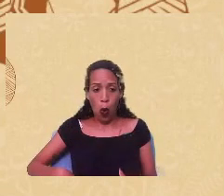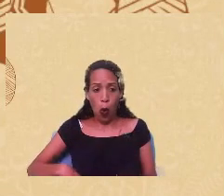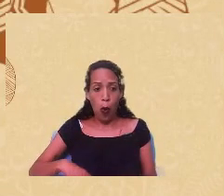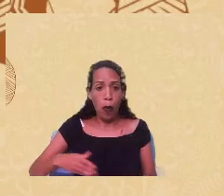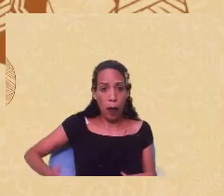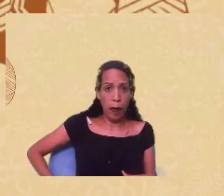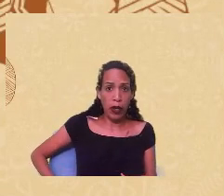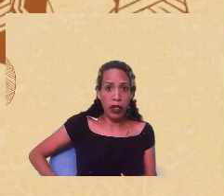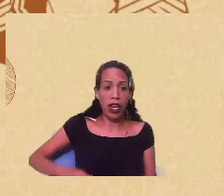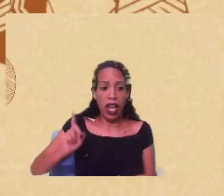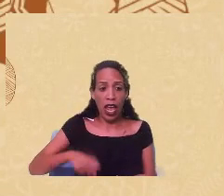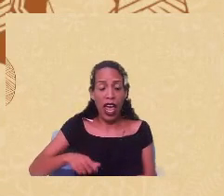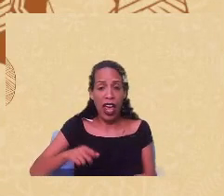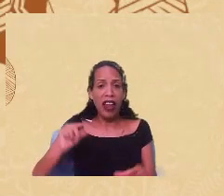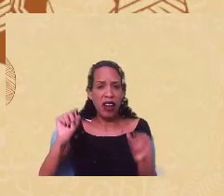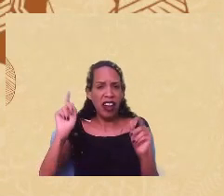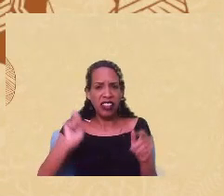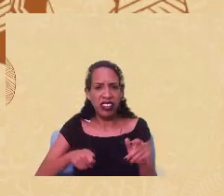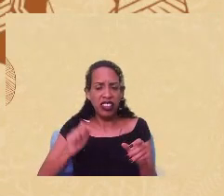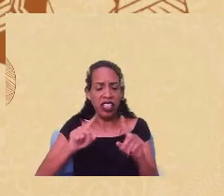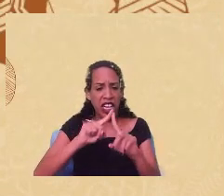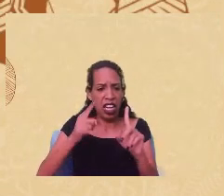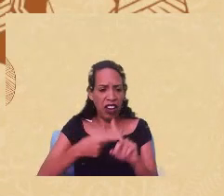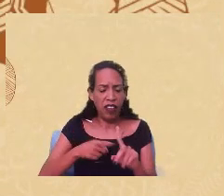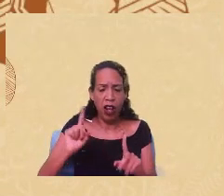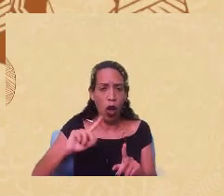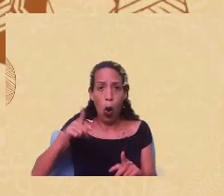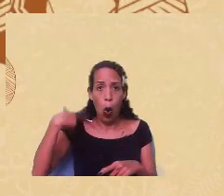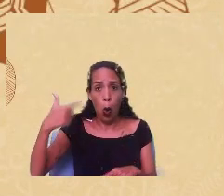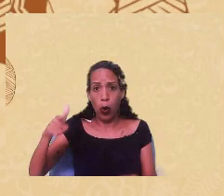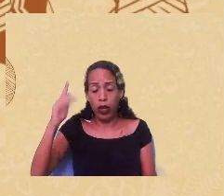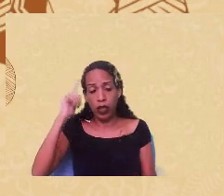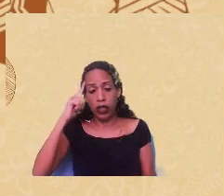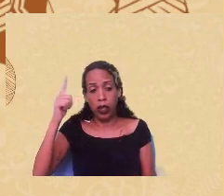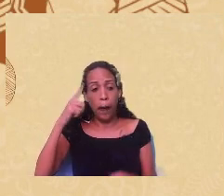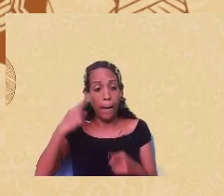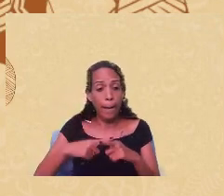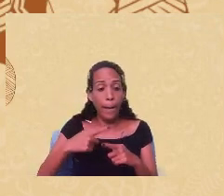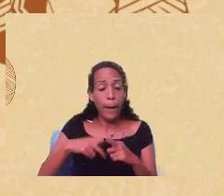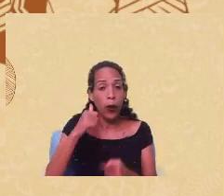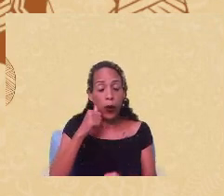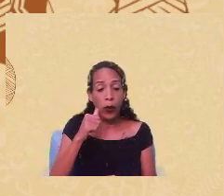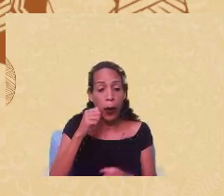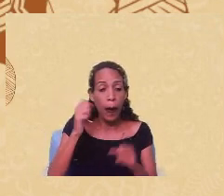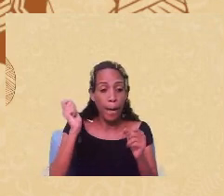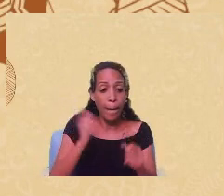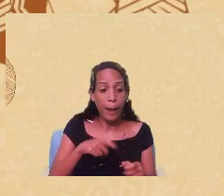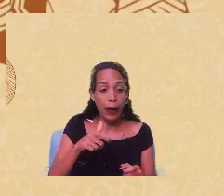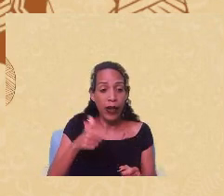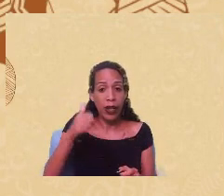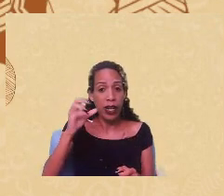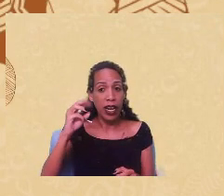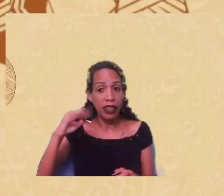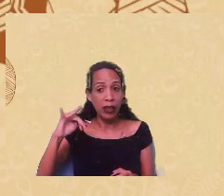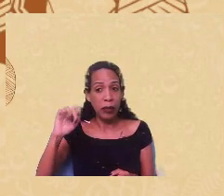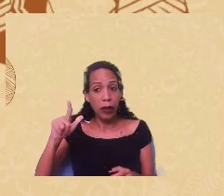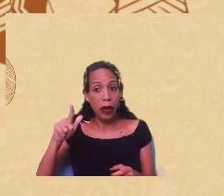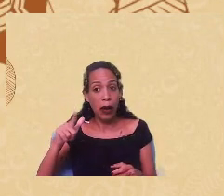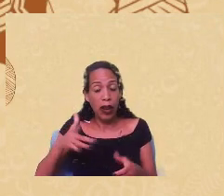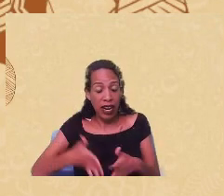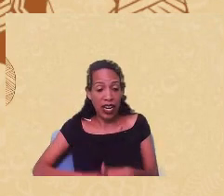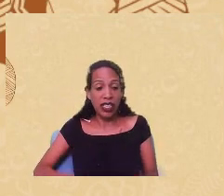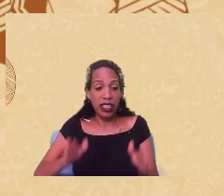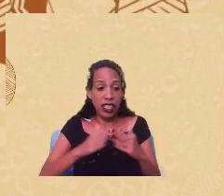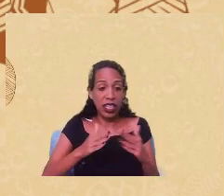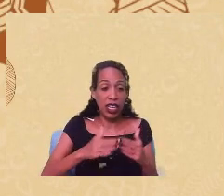existia procriar, e existe uma outra ideia que é por que é que mulheres que podem pagar 10 mil para estar em casa vão ter uma